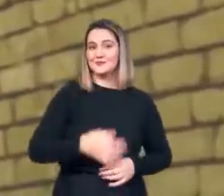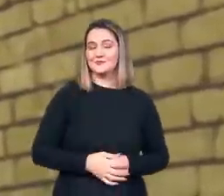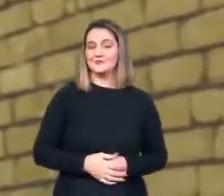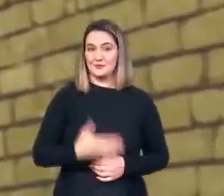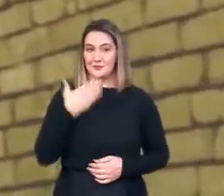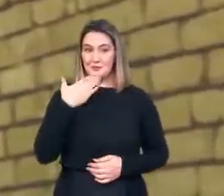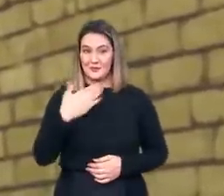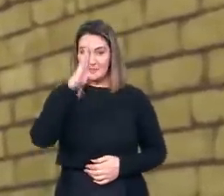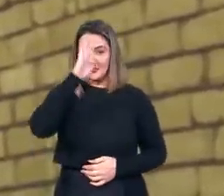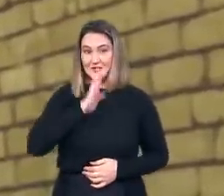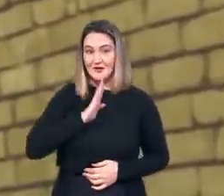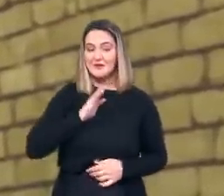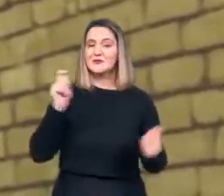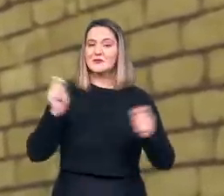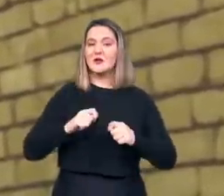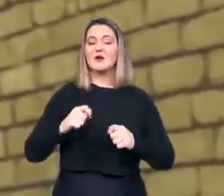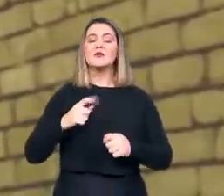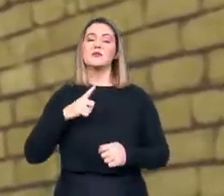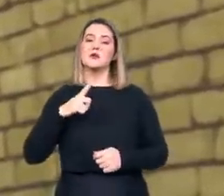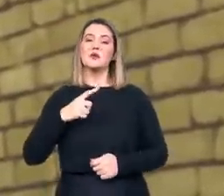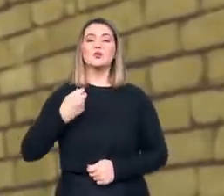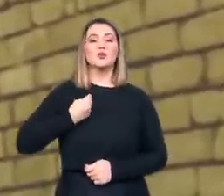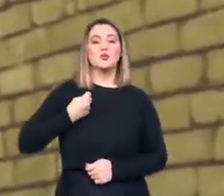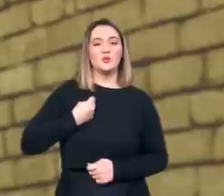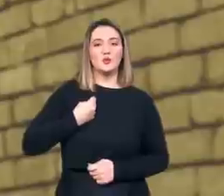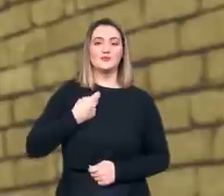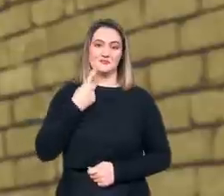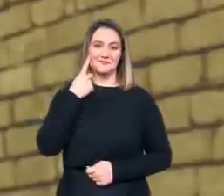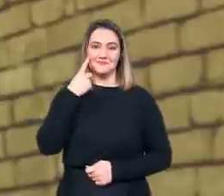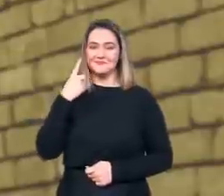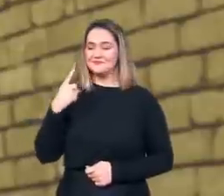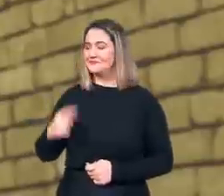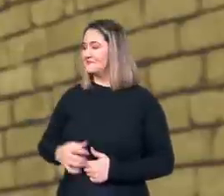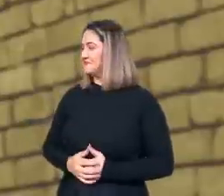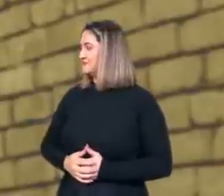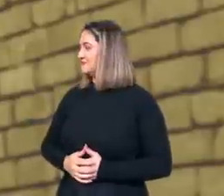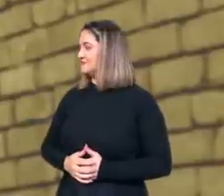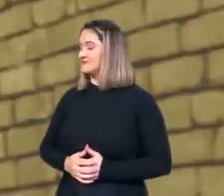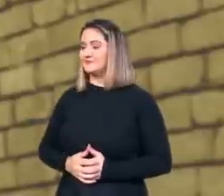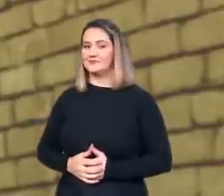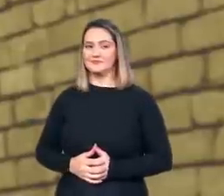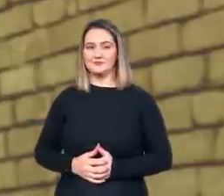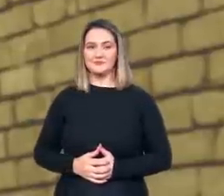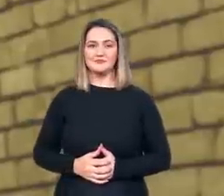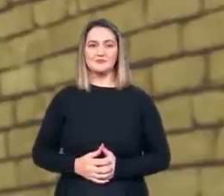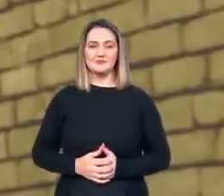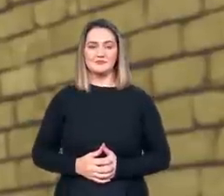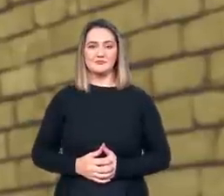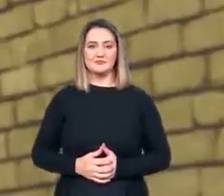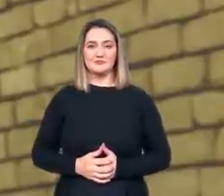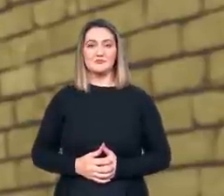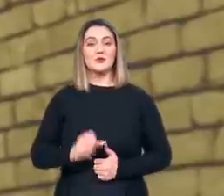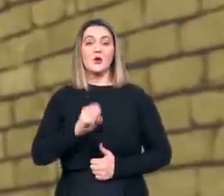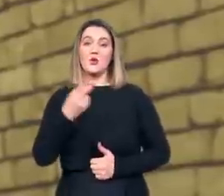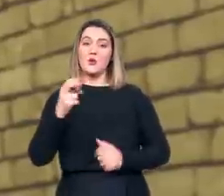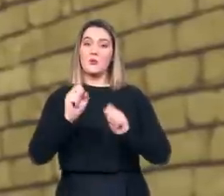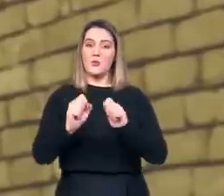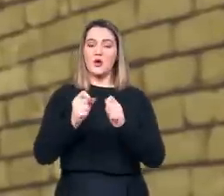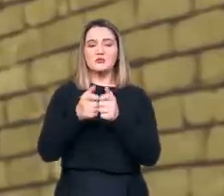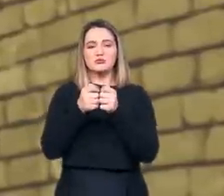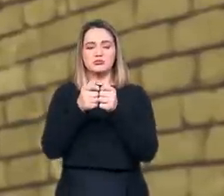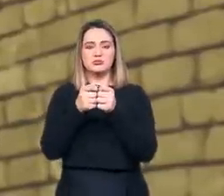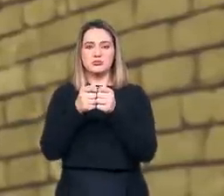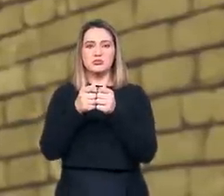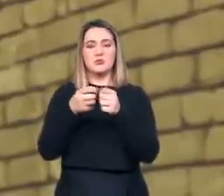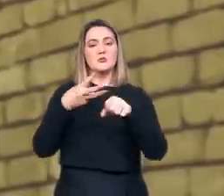gratuitamente, você pode ligar para cá no horário comercial pelo telefone 012-2127-3121 ou